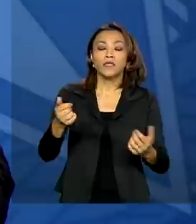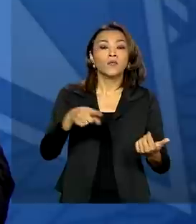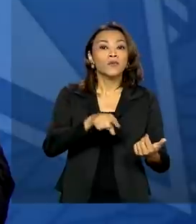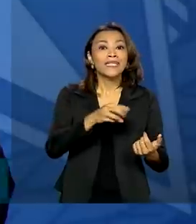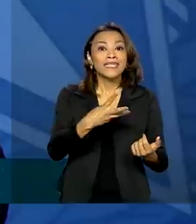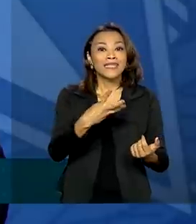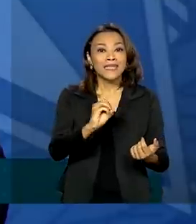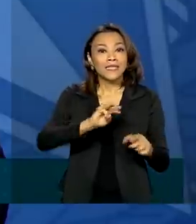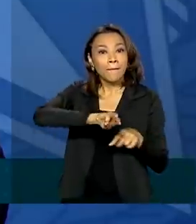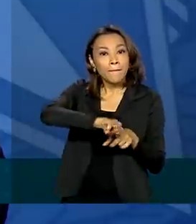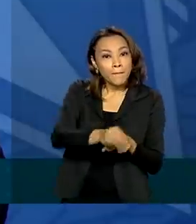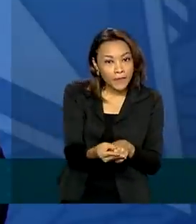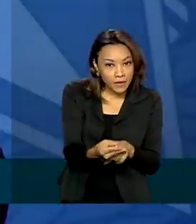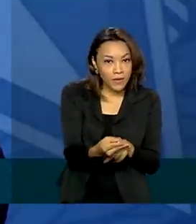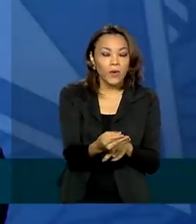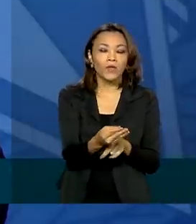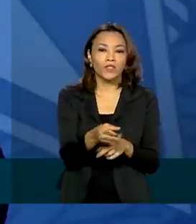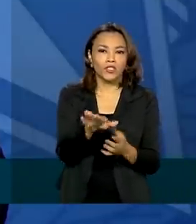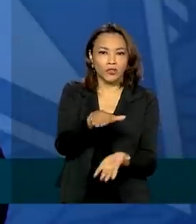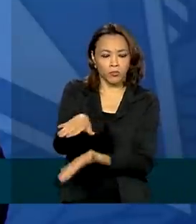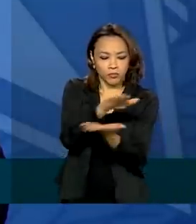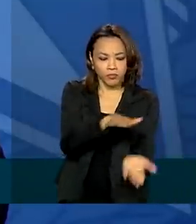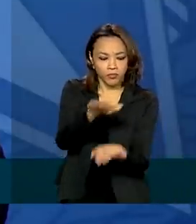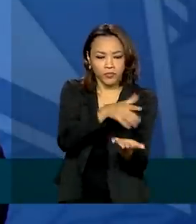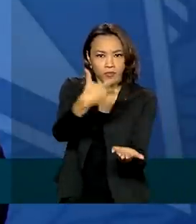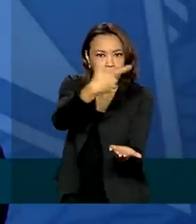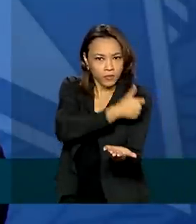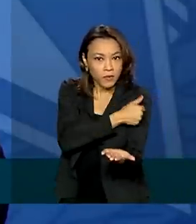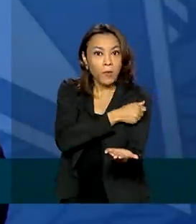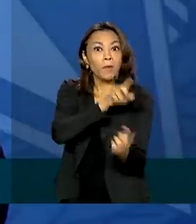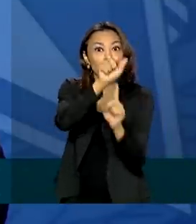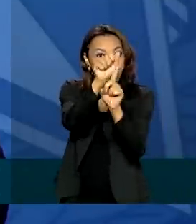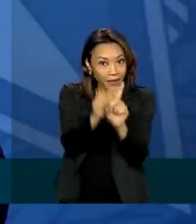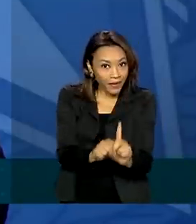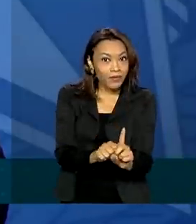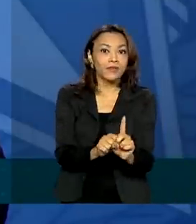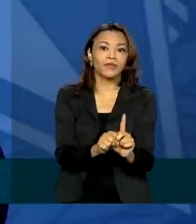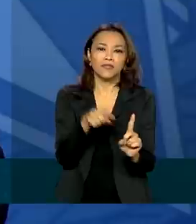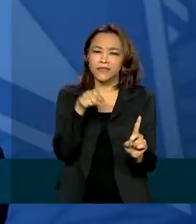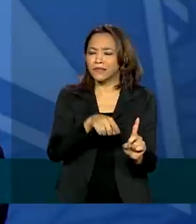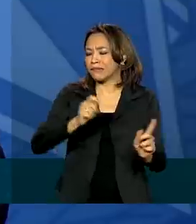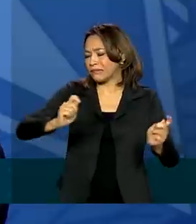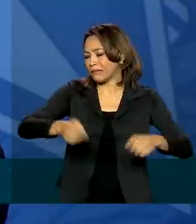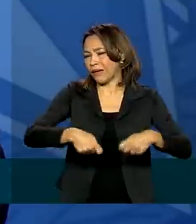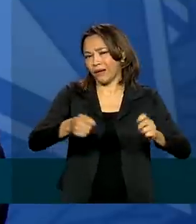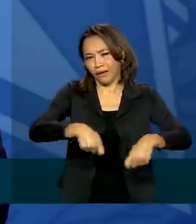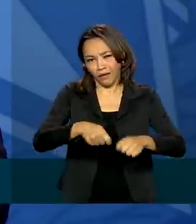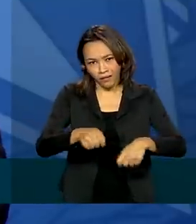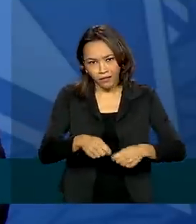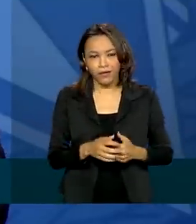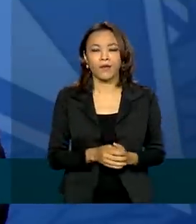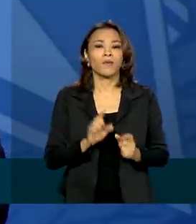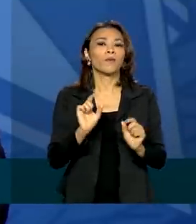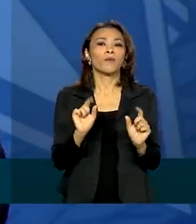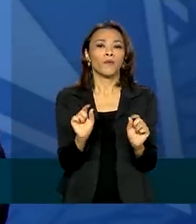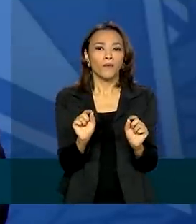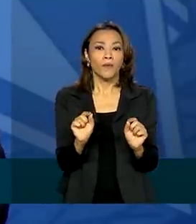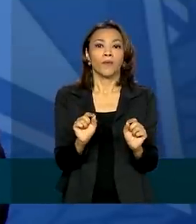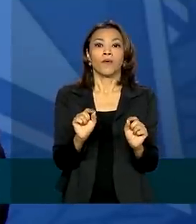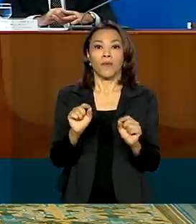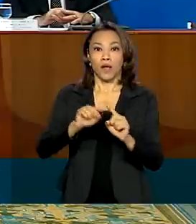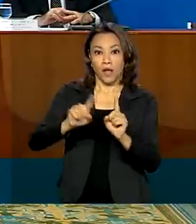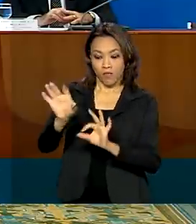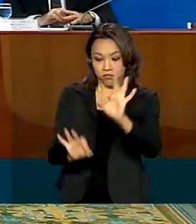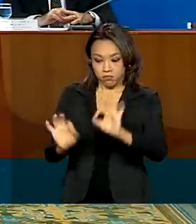30 milhões de doses por mês, o que é o suficiente para nós executarmos o nosso plano de